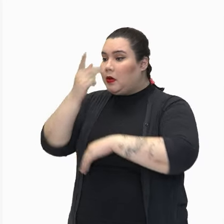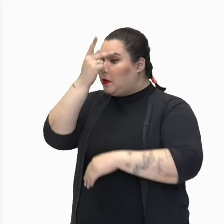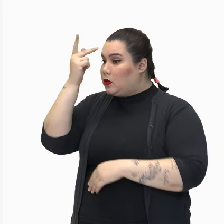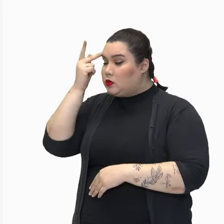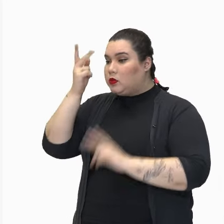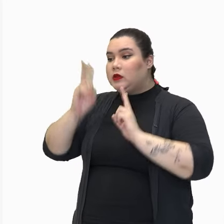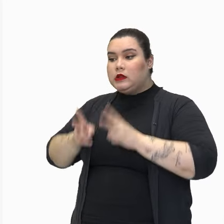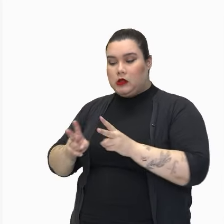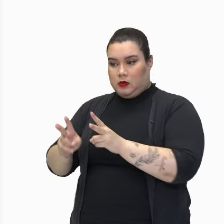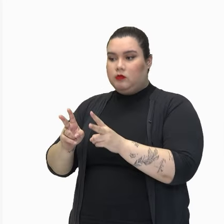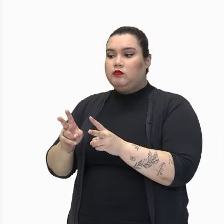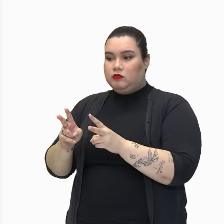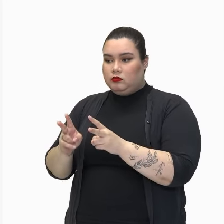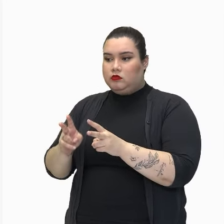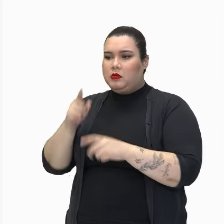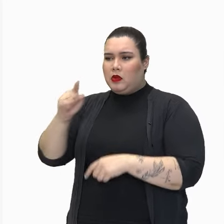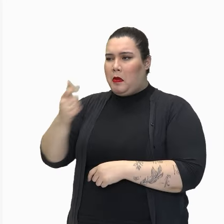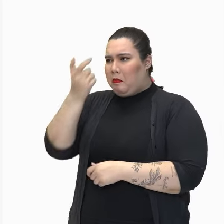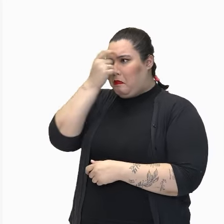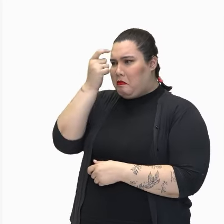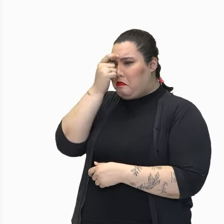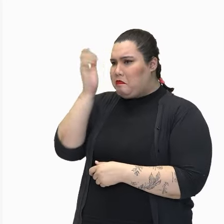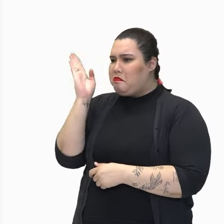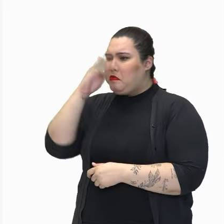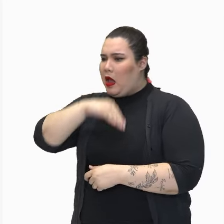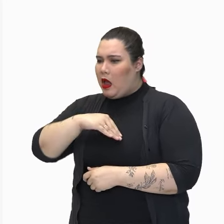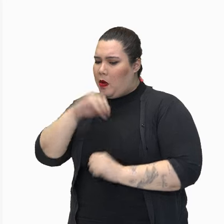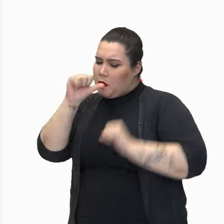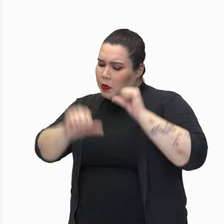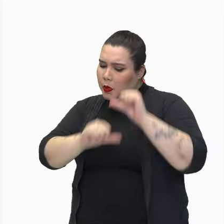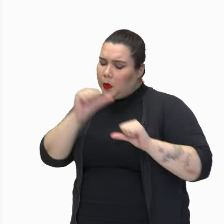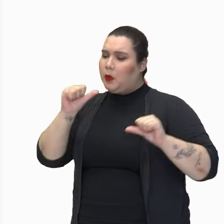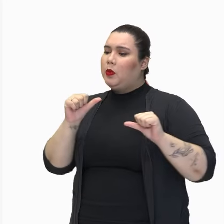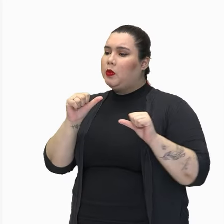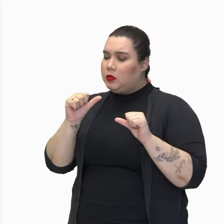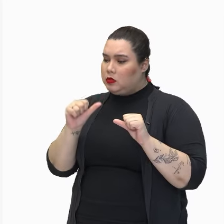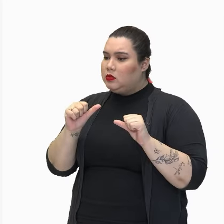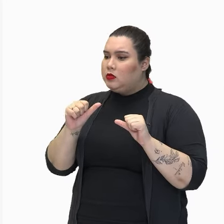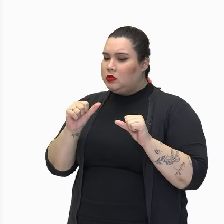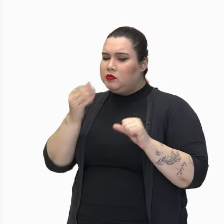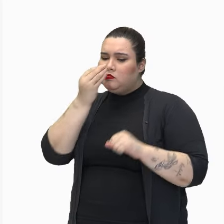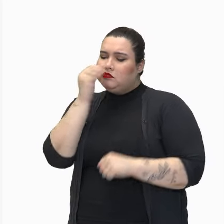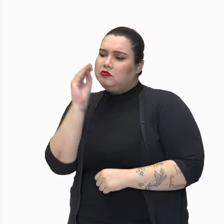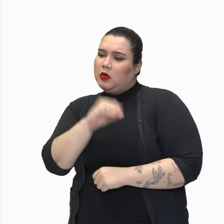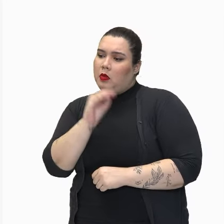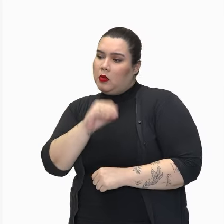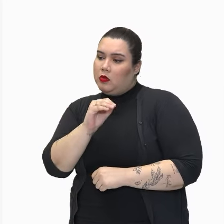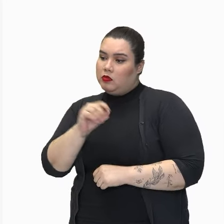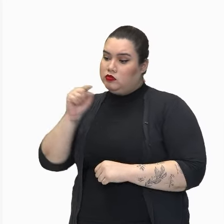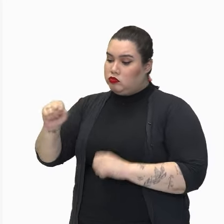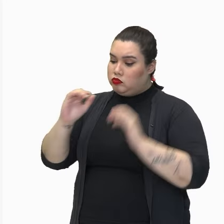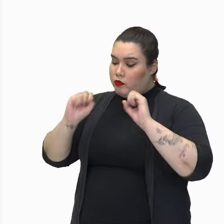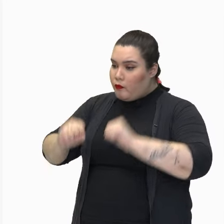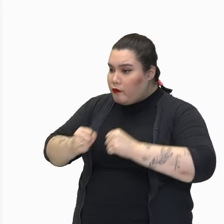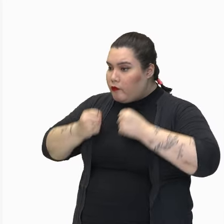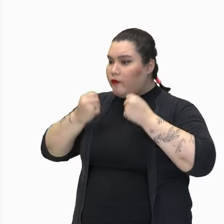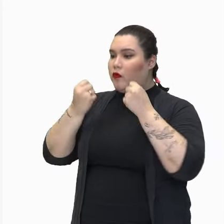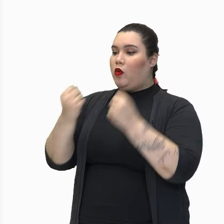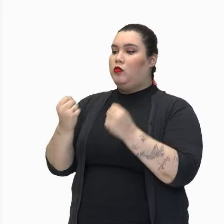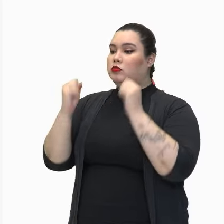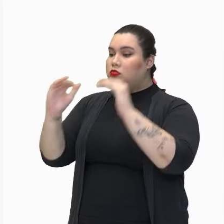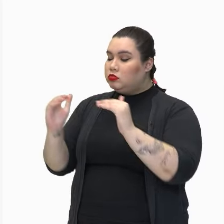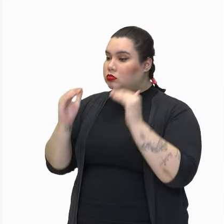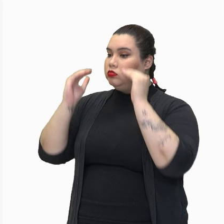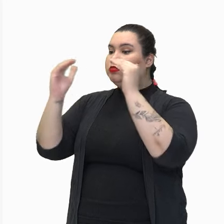puder. Modere esse mau gênio. Faça de conta que ele é um poudro bravo e que você é mais mandante do que ele.